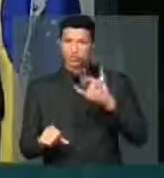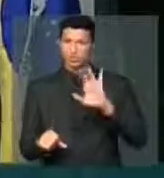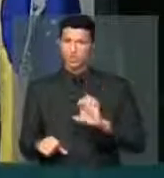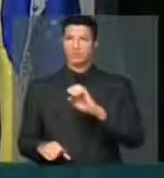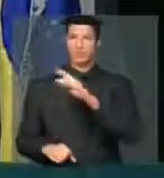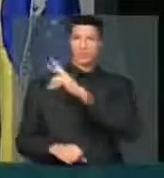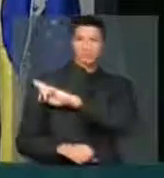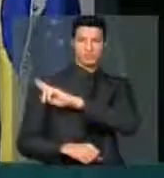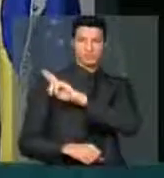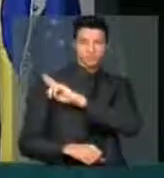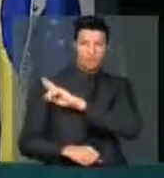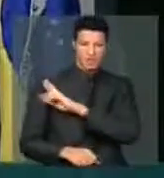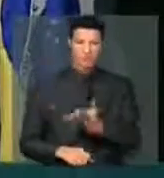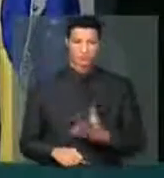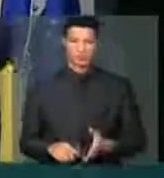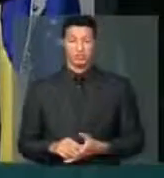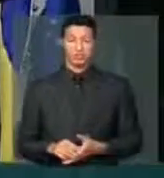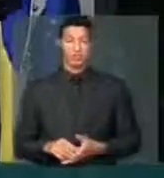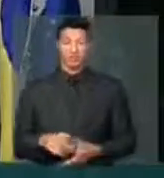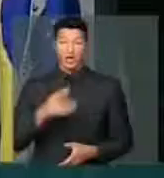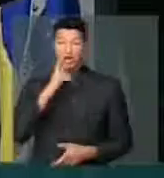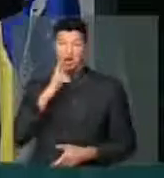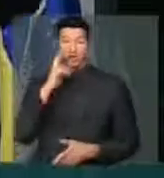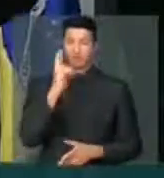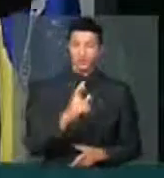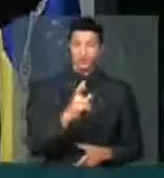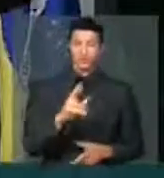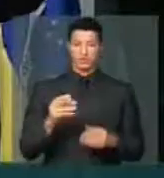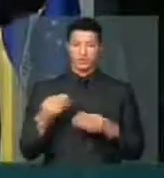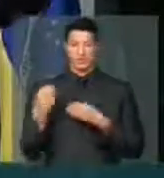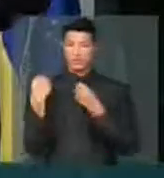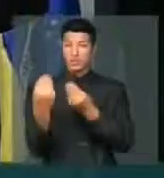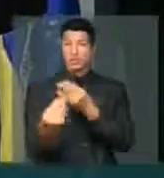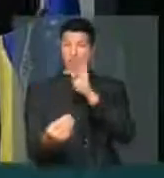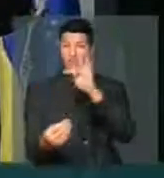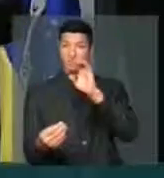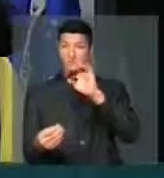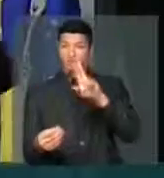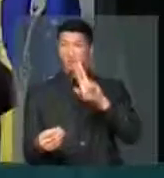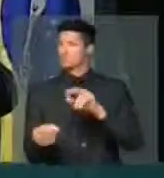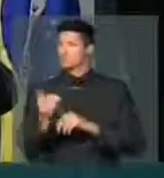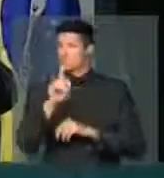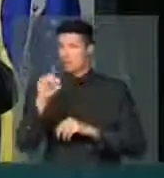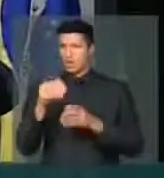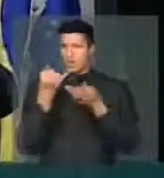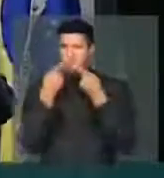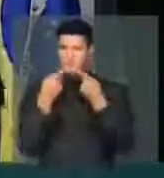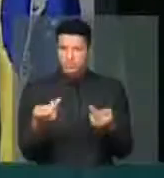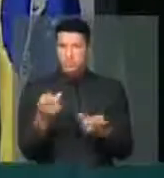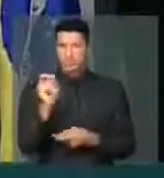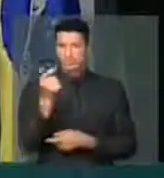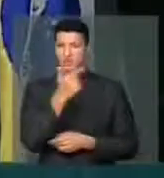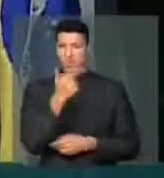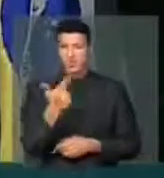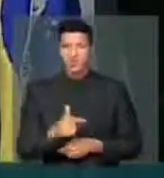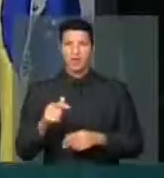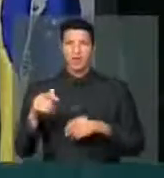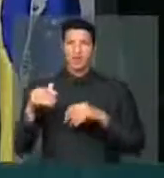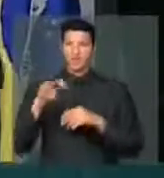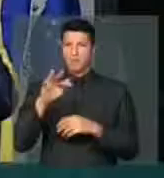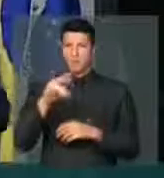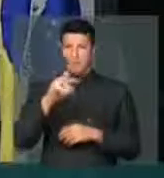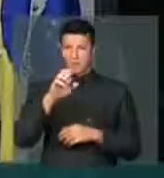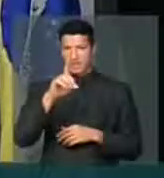responsabilidade. A resposta que estão dando ao TCU não é dizer que não houve pedalada